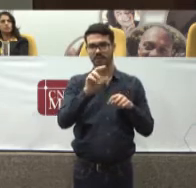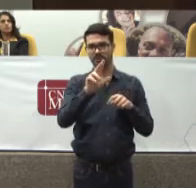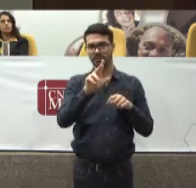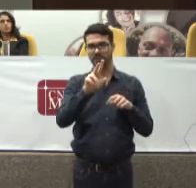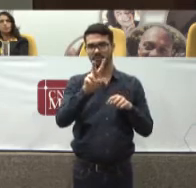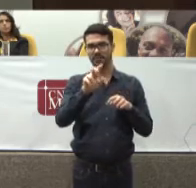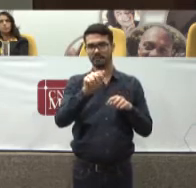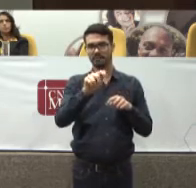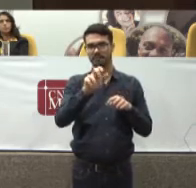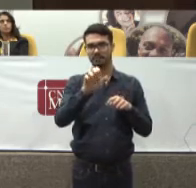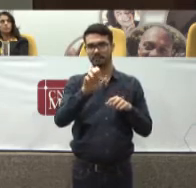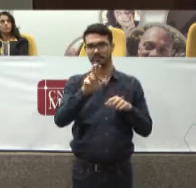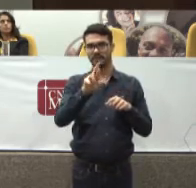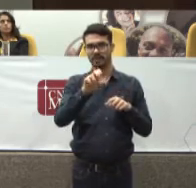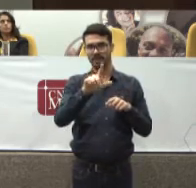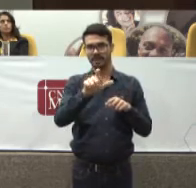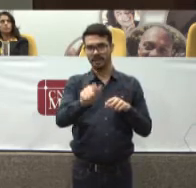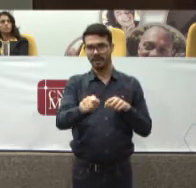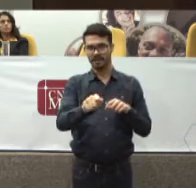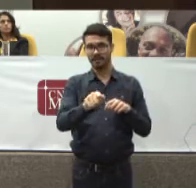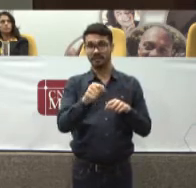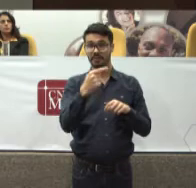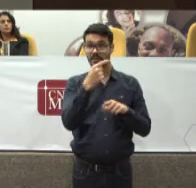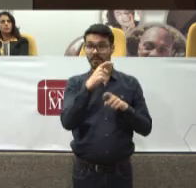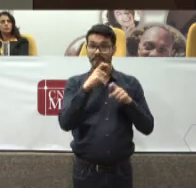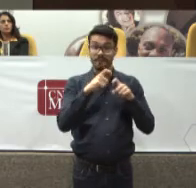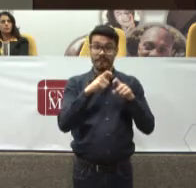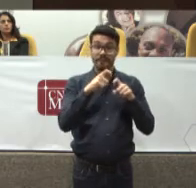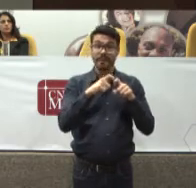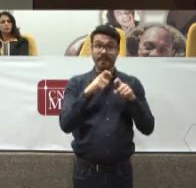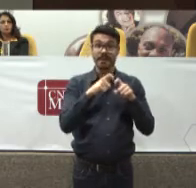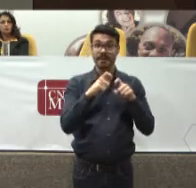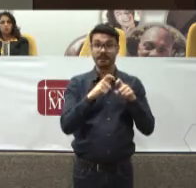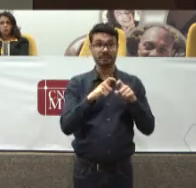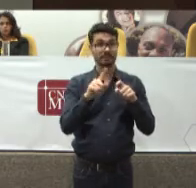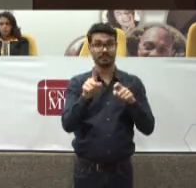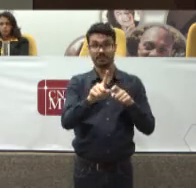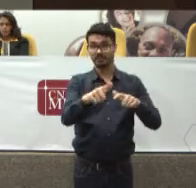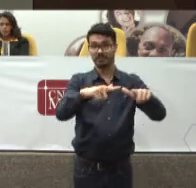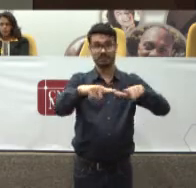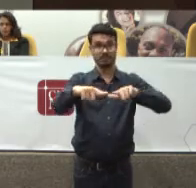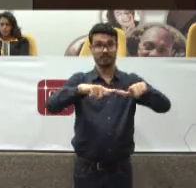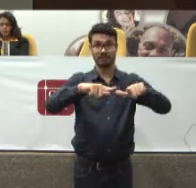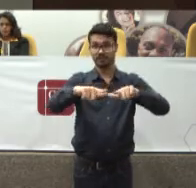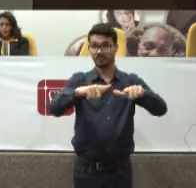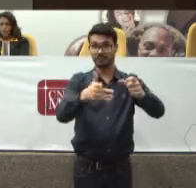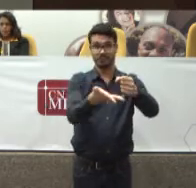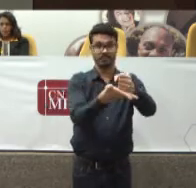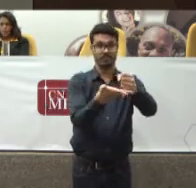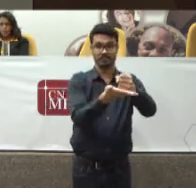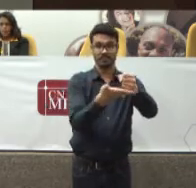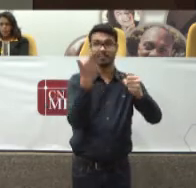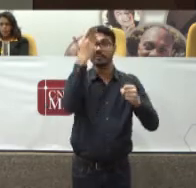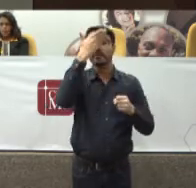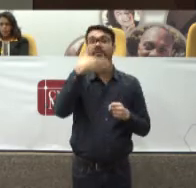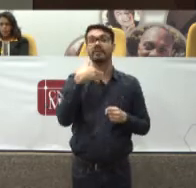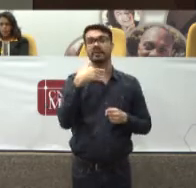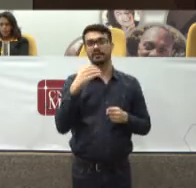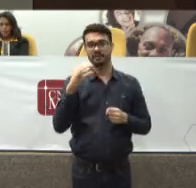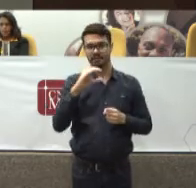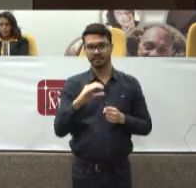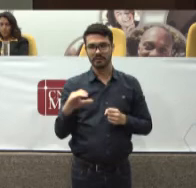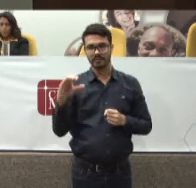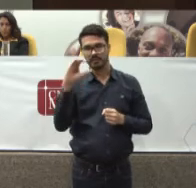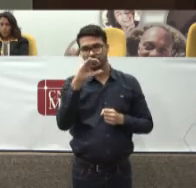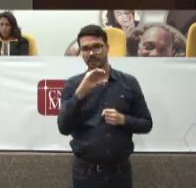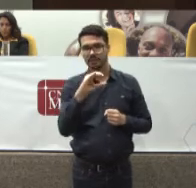o Drauzio Varela É O médico Que não atua Mais Fundado em evidência científica Está